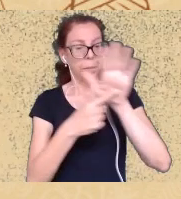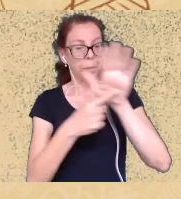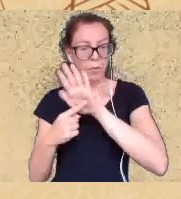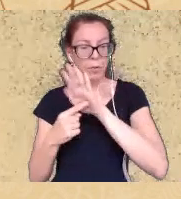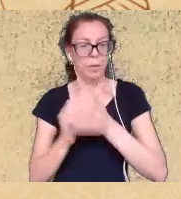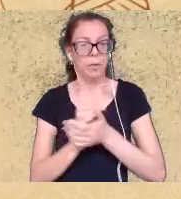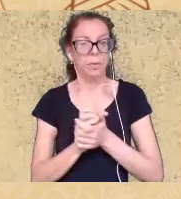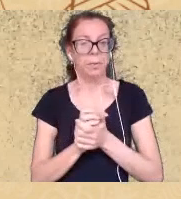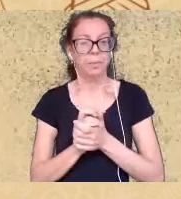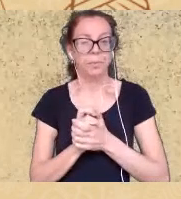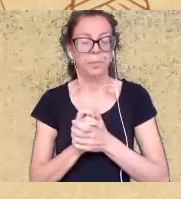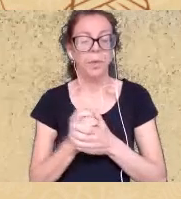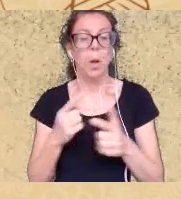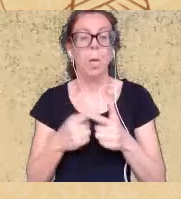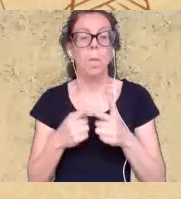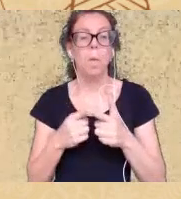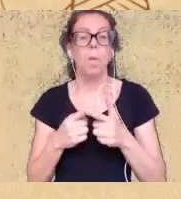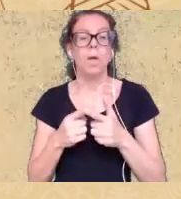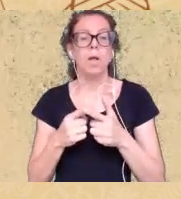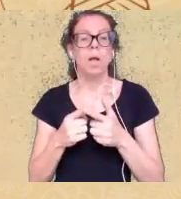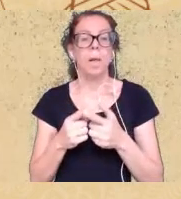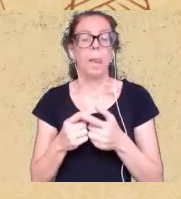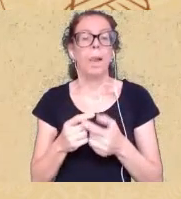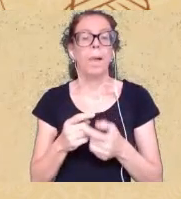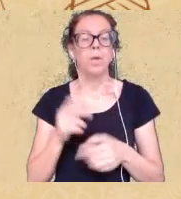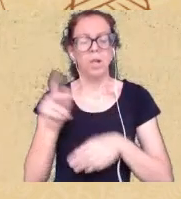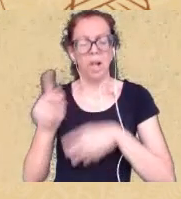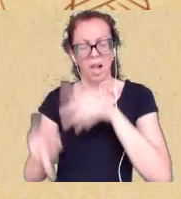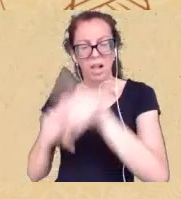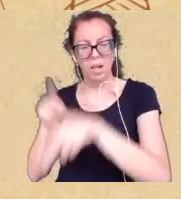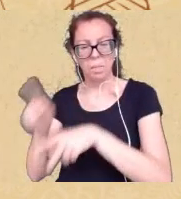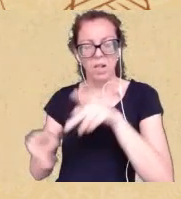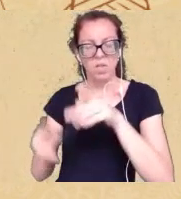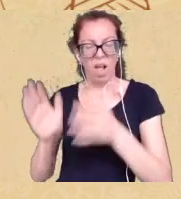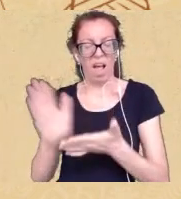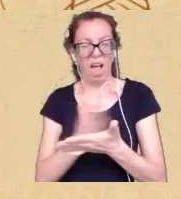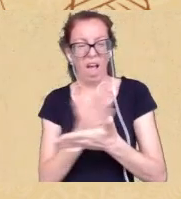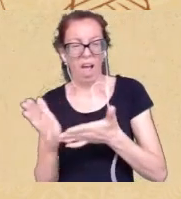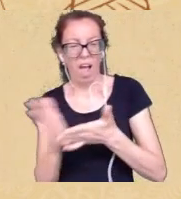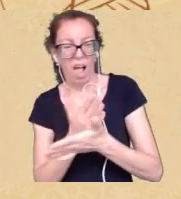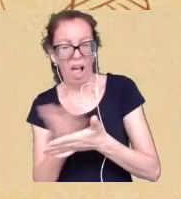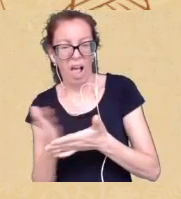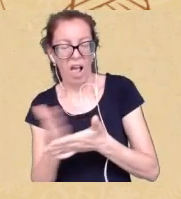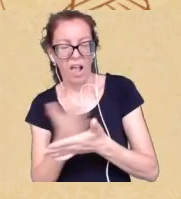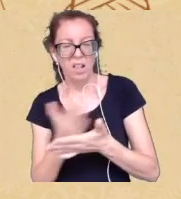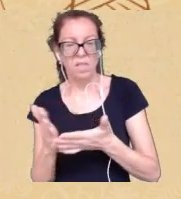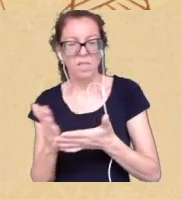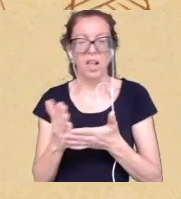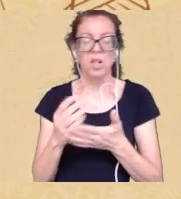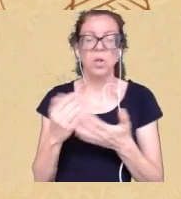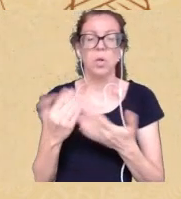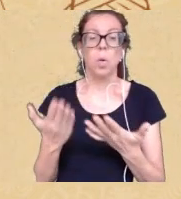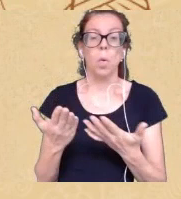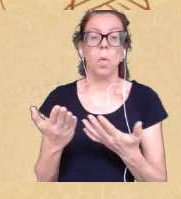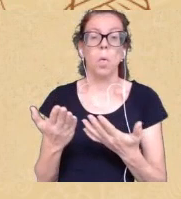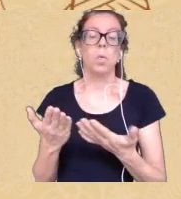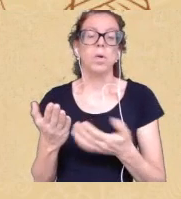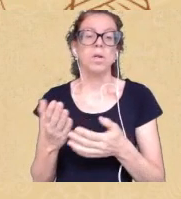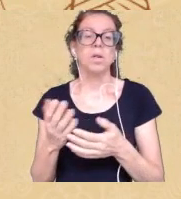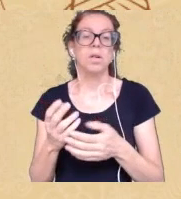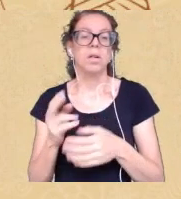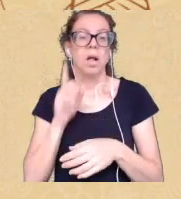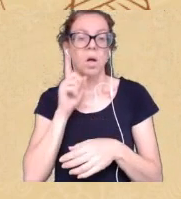fato muitas pessoas muitas vezes utilizam a categoria parda para invisibilizar as